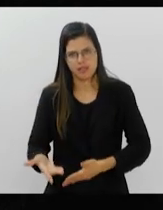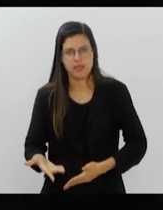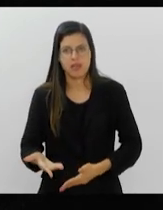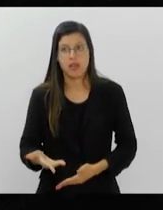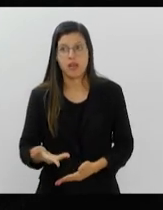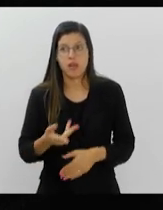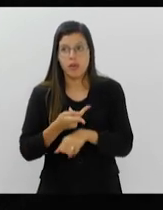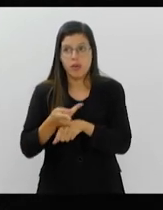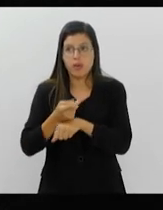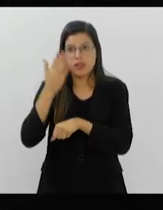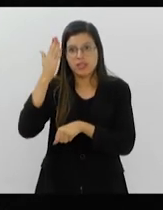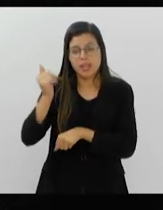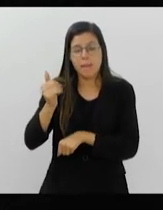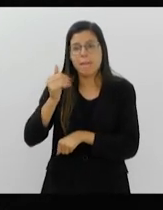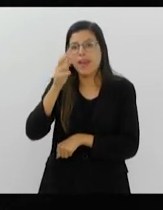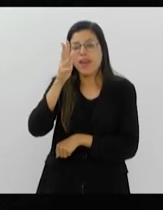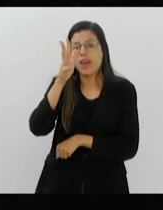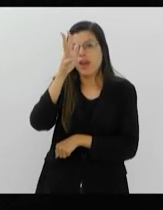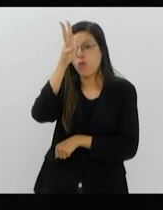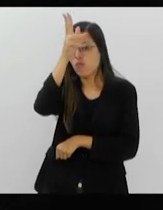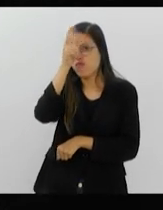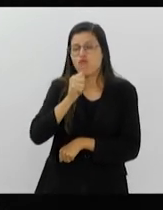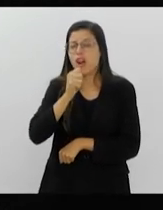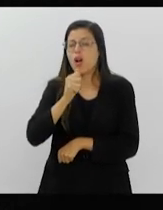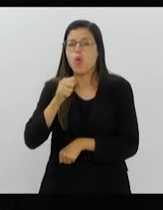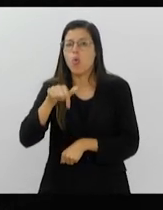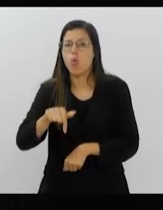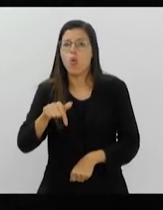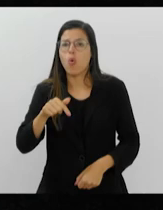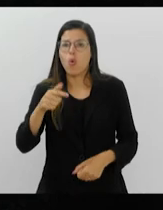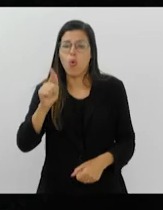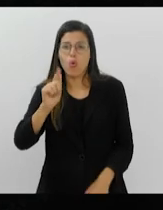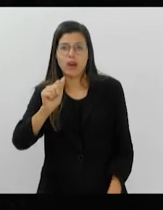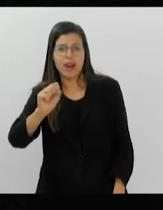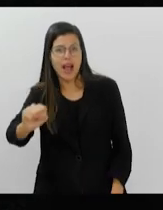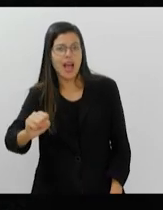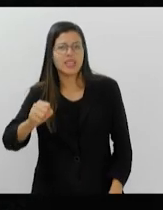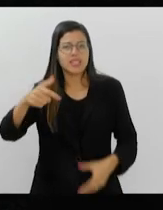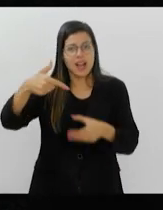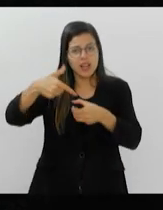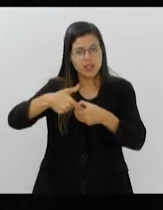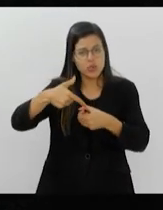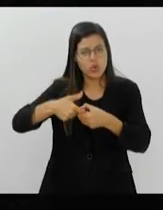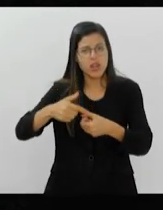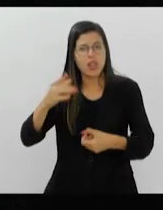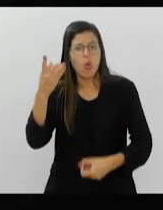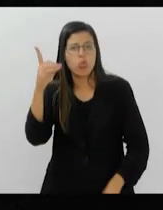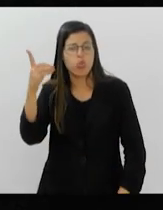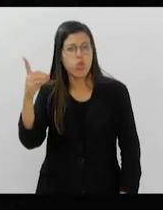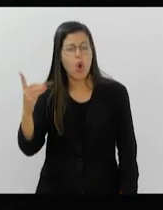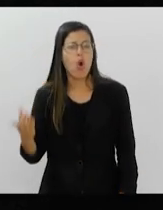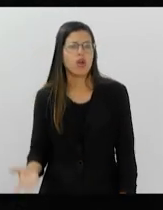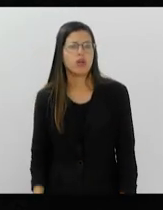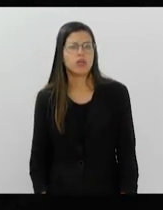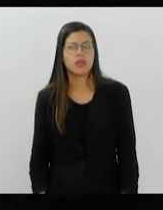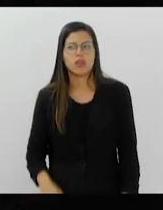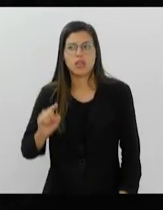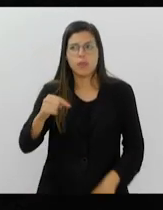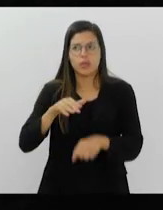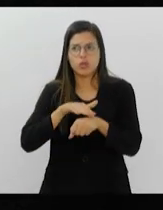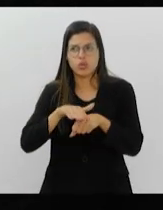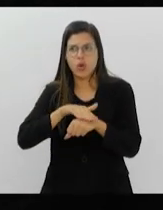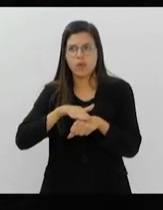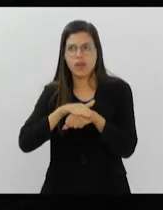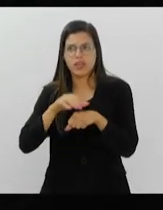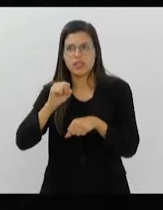procura saber como é que está o frango congelado, o gás de cozinha, a gasolina, o dólar, e depois a gente conversa, mas só